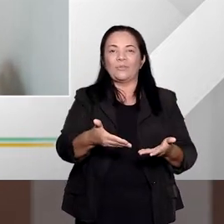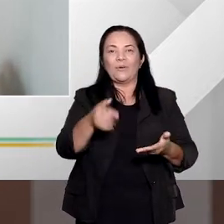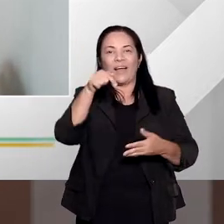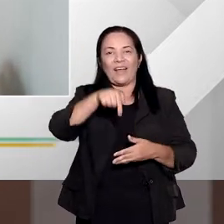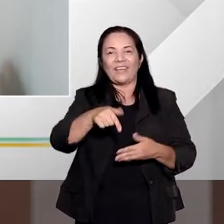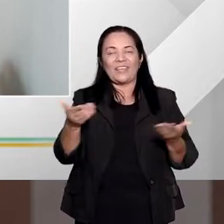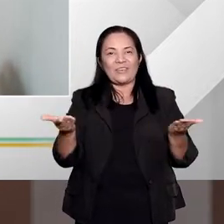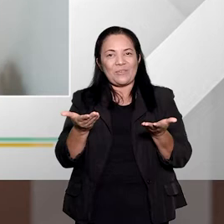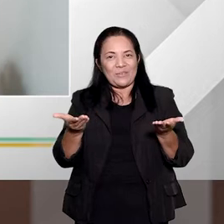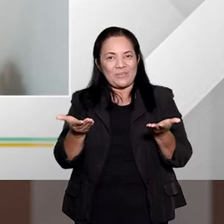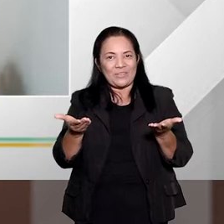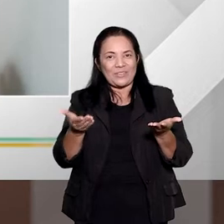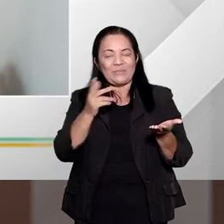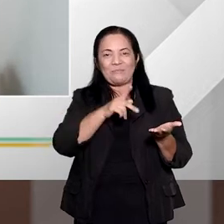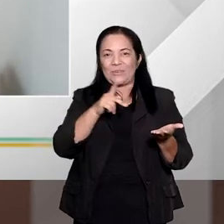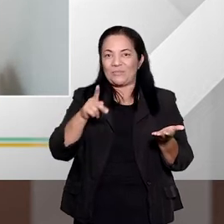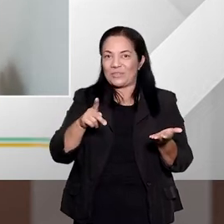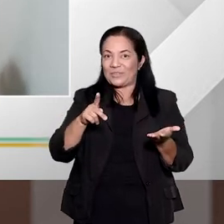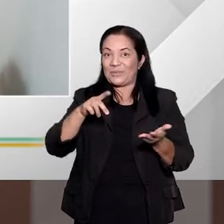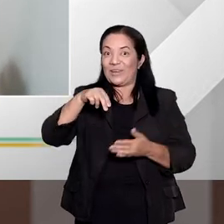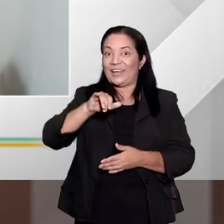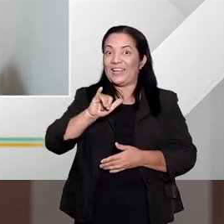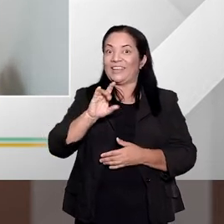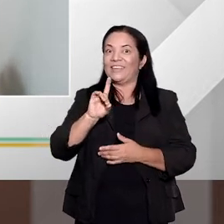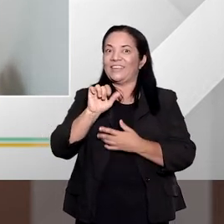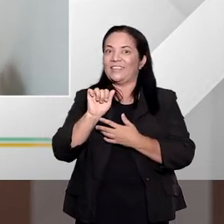Entender Direito de hoje, professor Nidal.